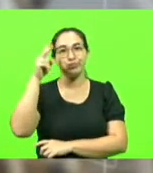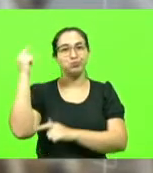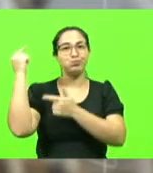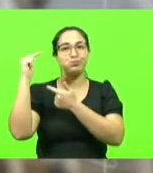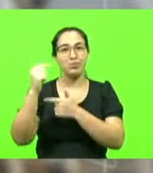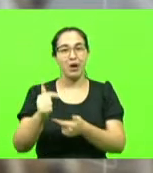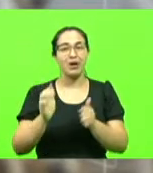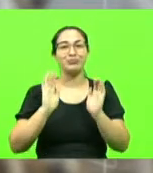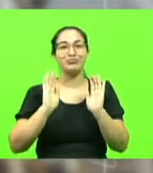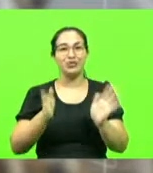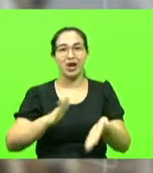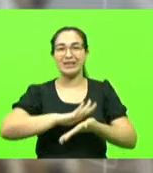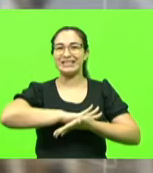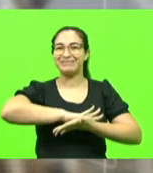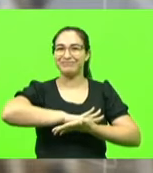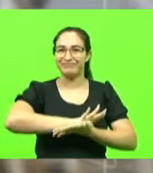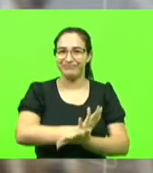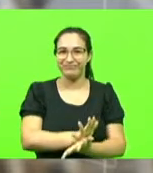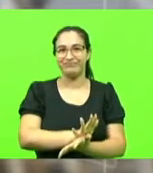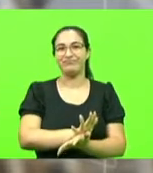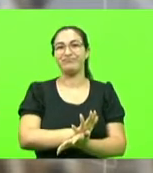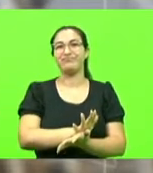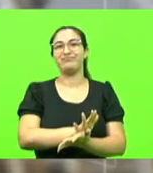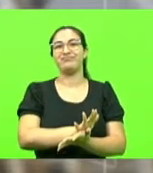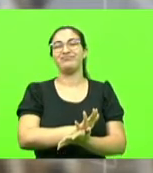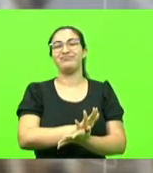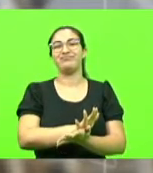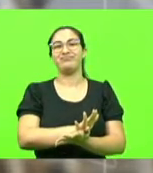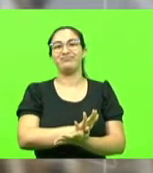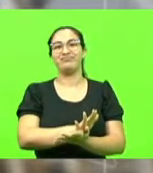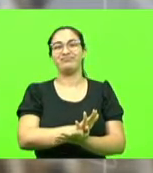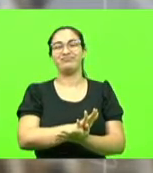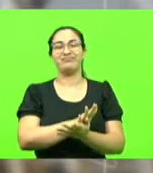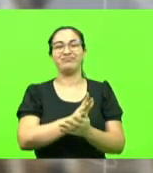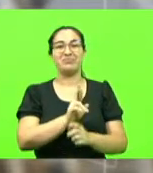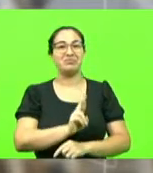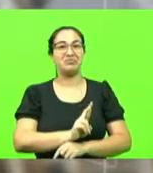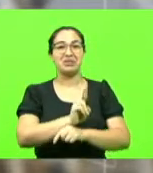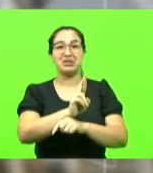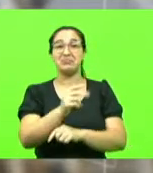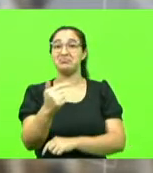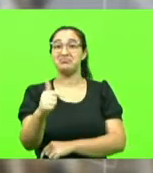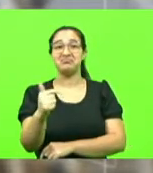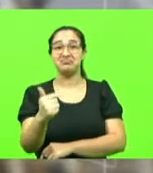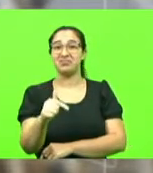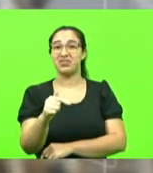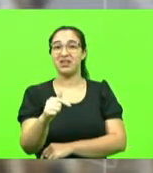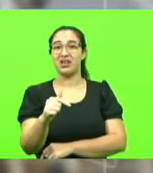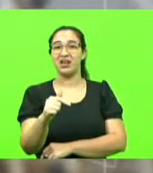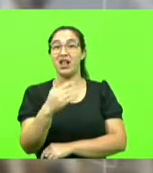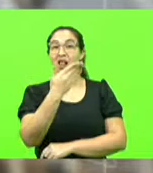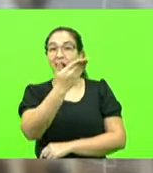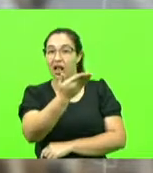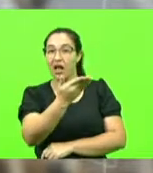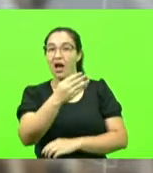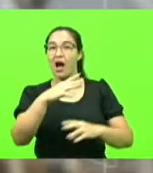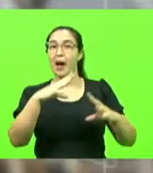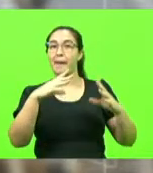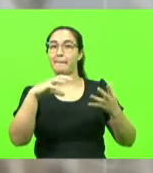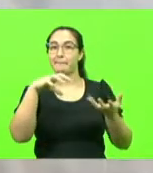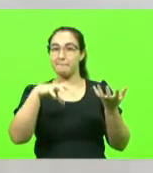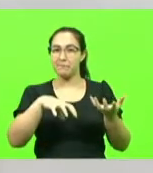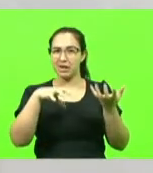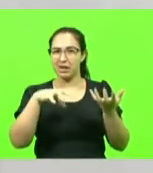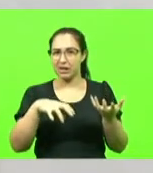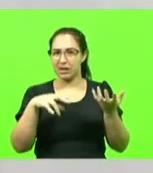maltratada, é subrepresentada, não é lembrada na hora da partilha